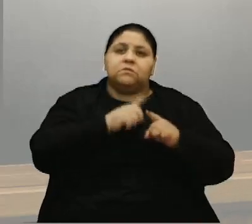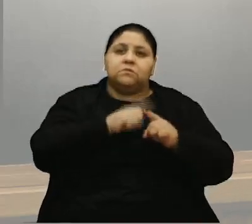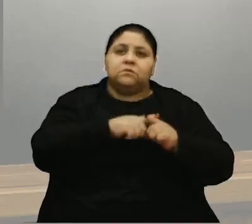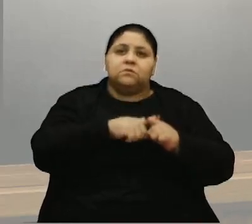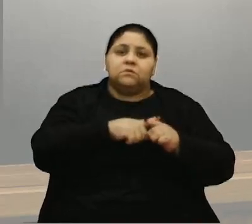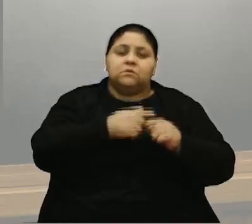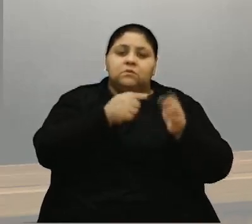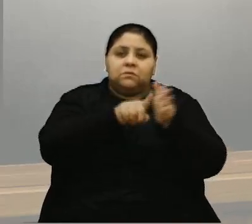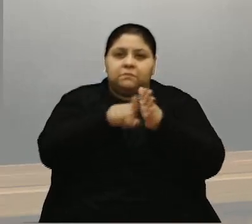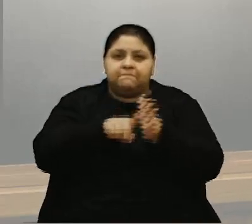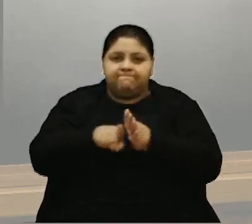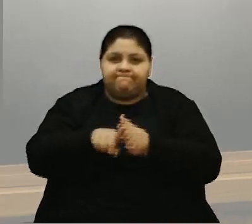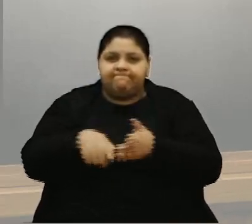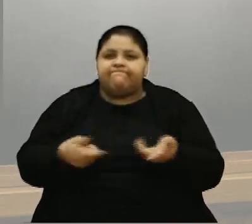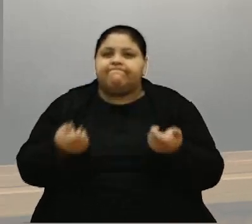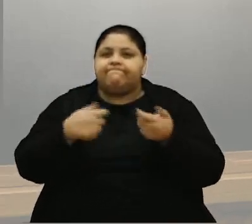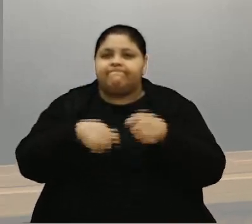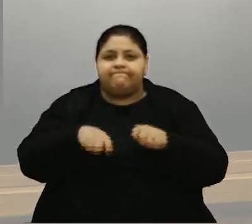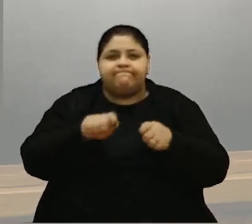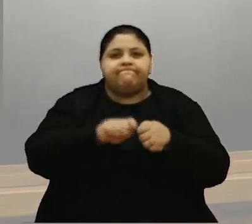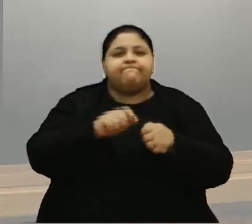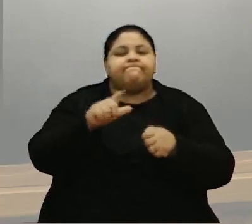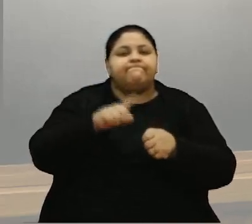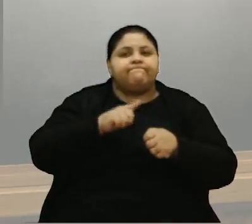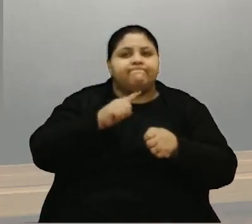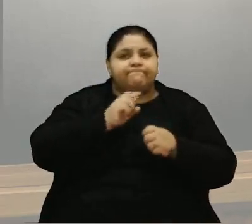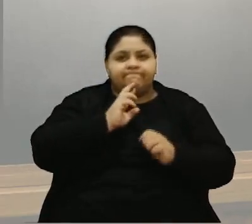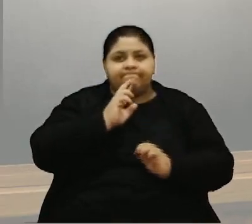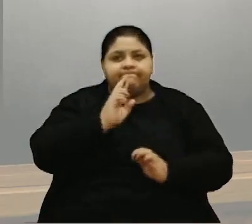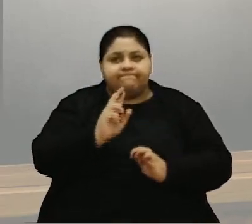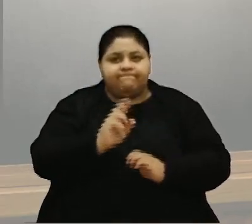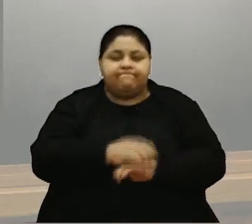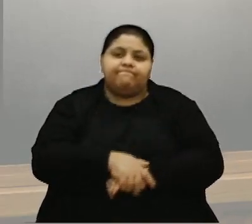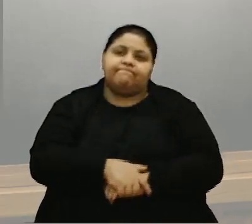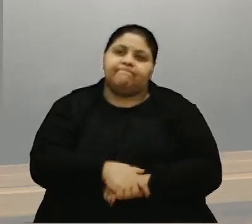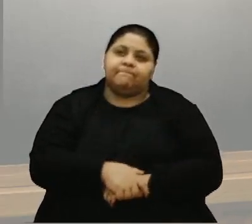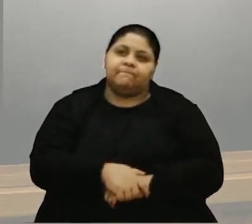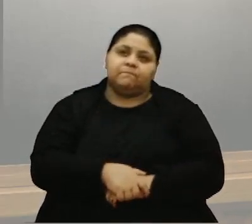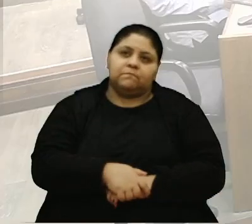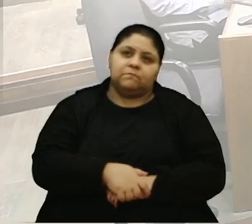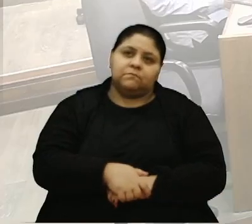perguntas deveriam ser feitas e têm que ser respondidas. com o cálculo